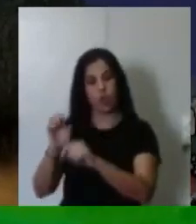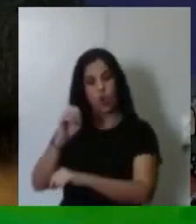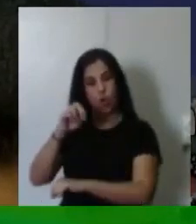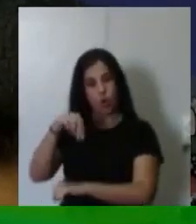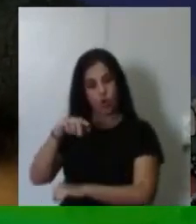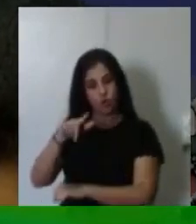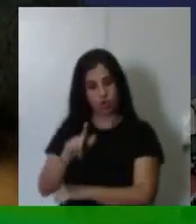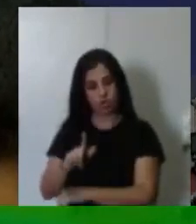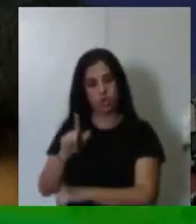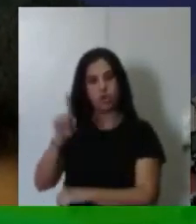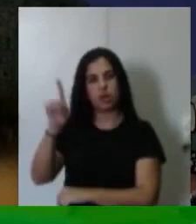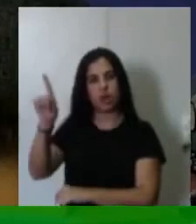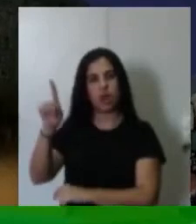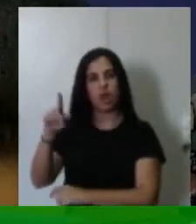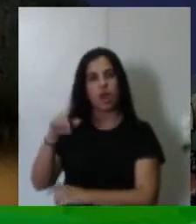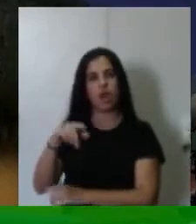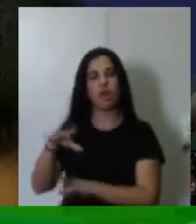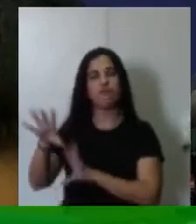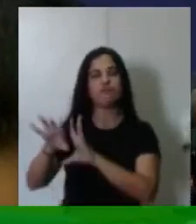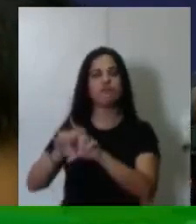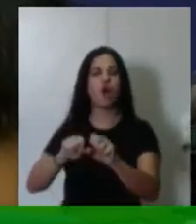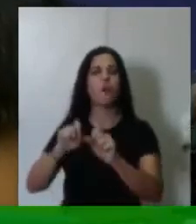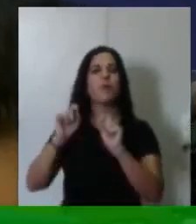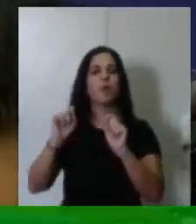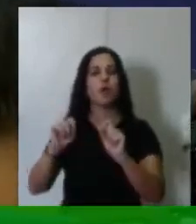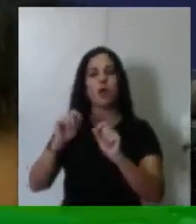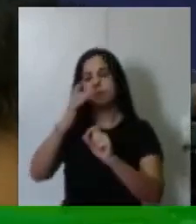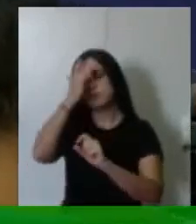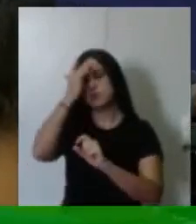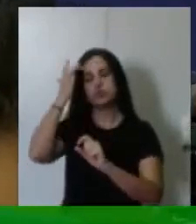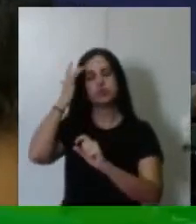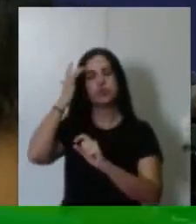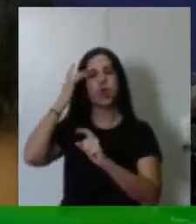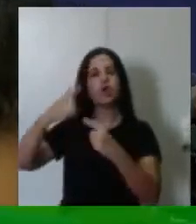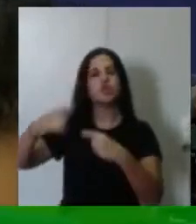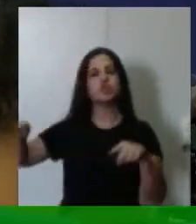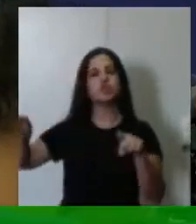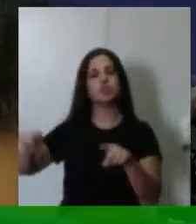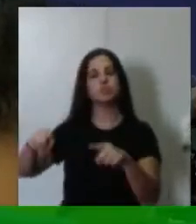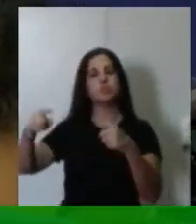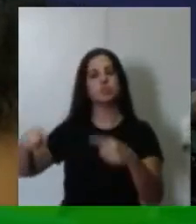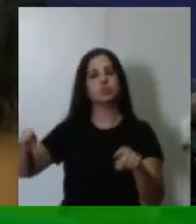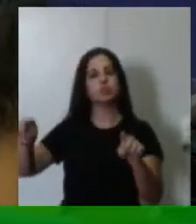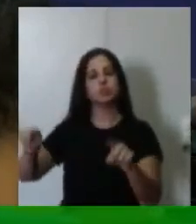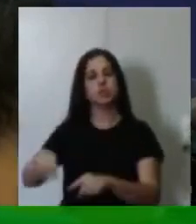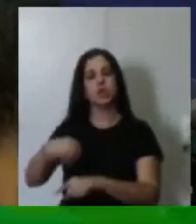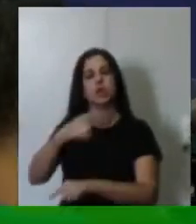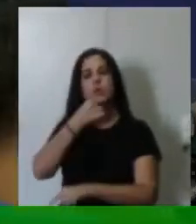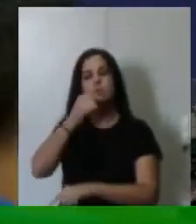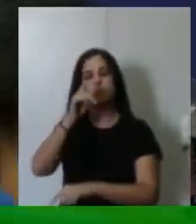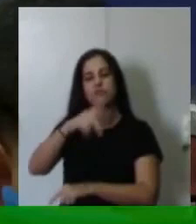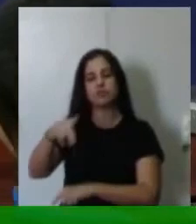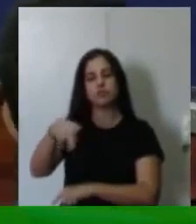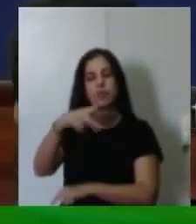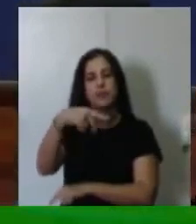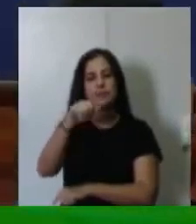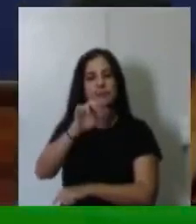música, através do professor Paulo Sérgio, uma orquestra sinfônica, hoje,